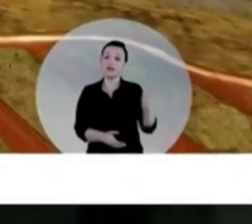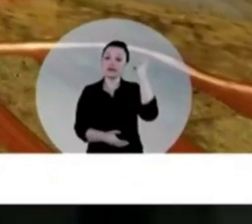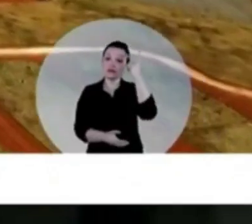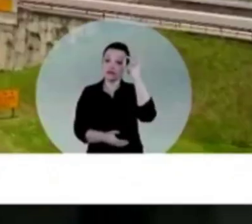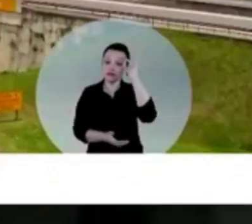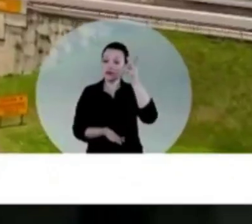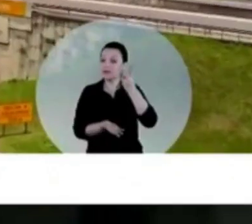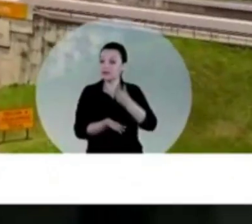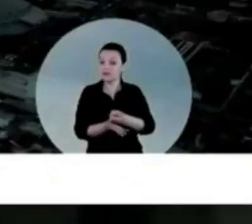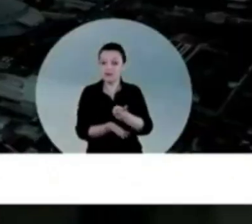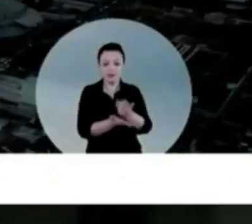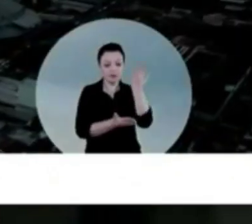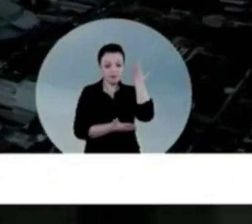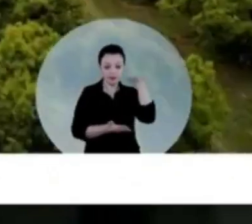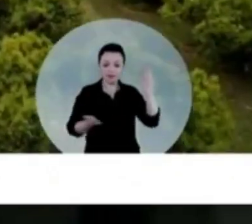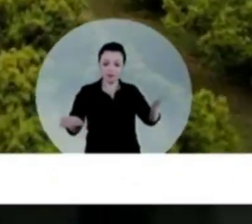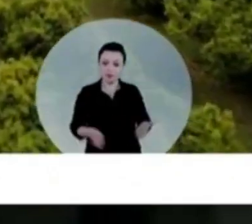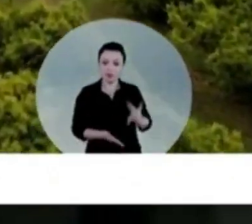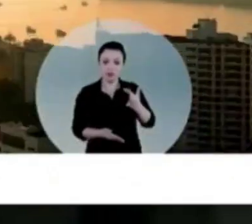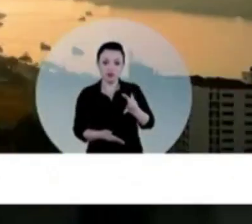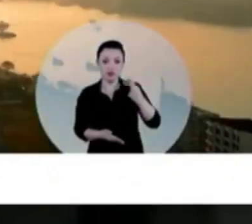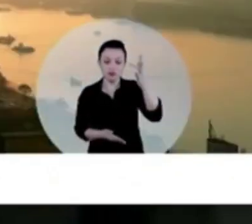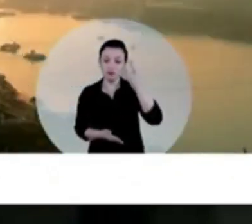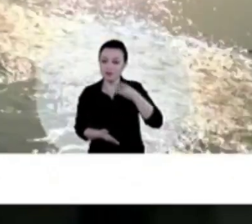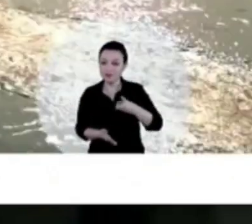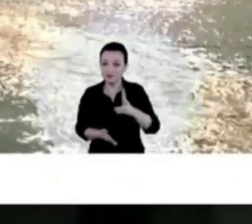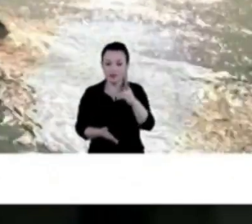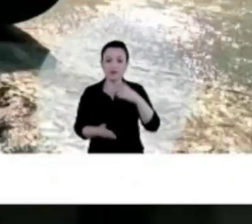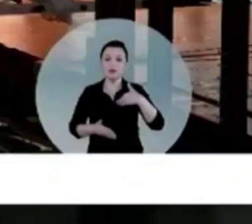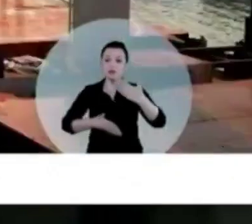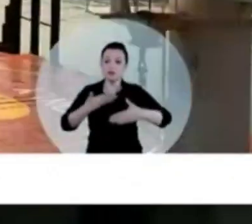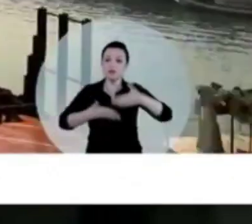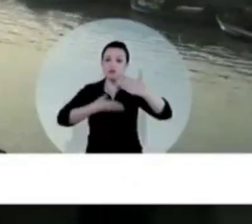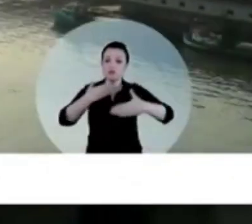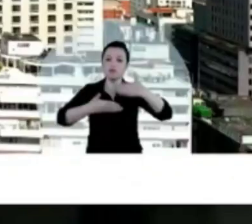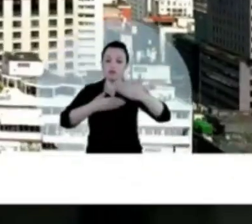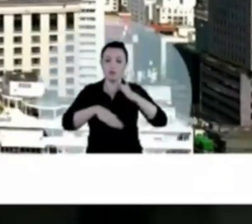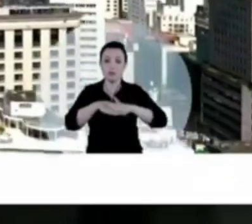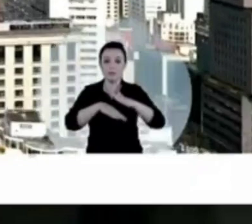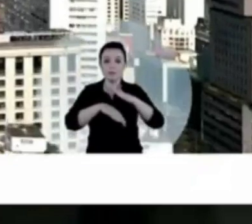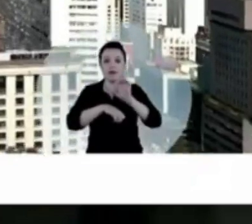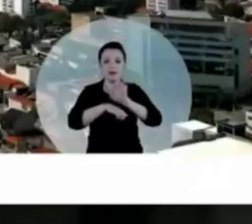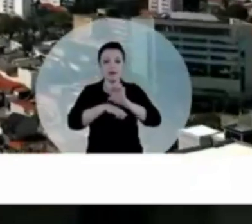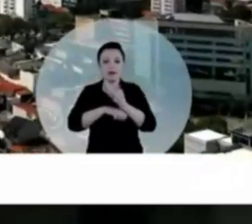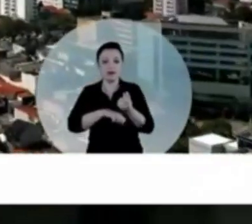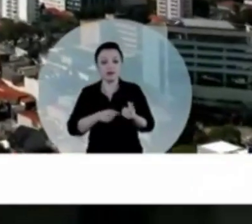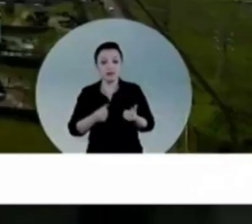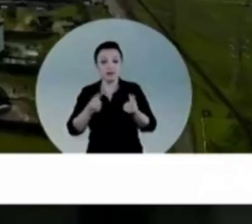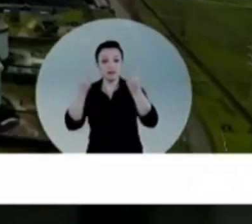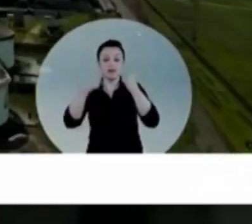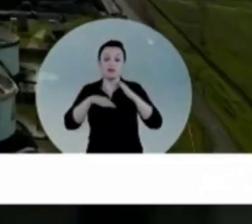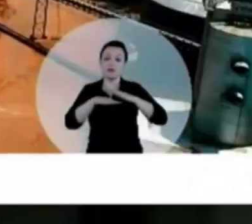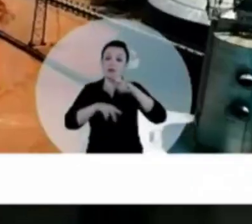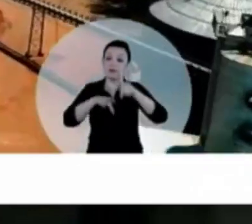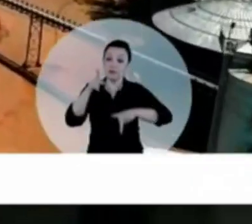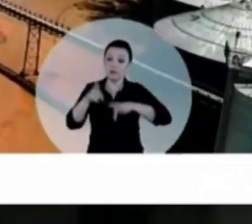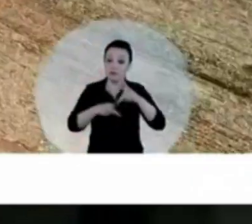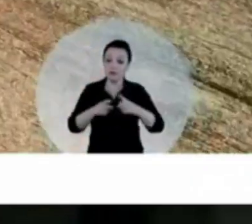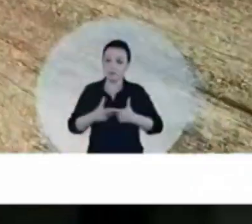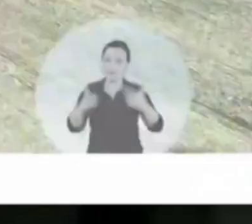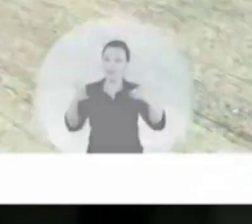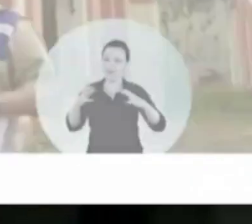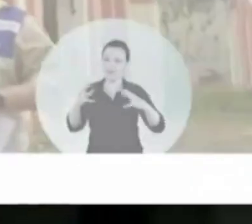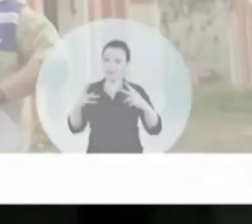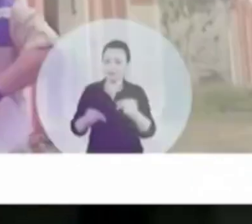São Paulo sempre foi, é e sempre vai ser a locomotiva do Brasil. É o Estado mais rico, mais populoso, maior em